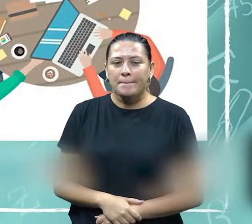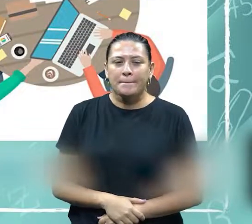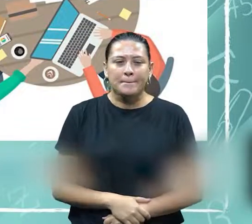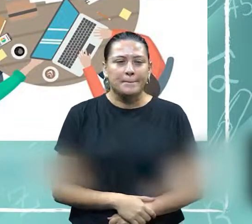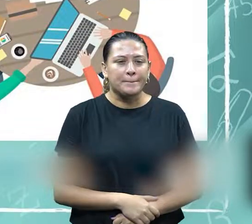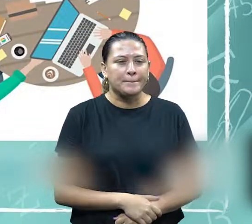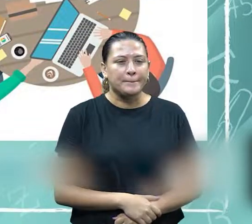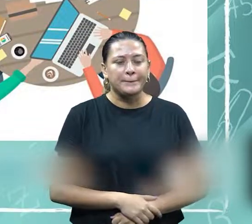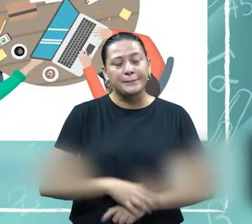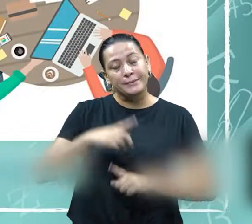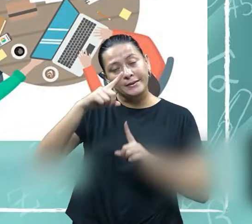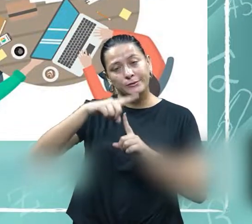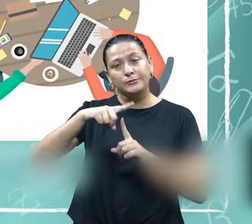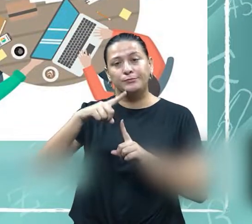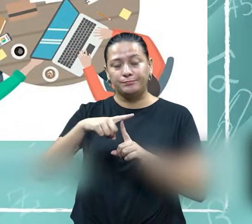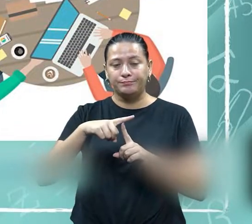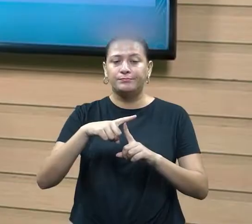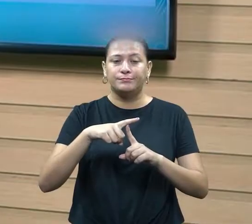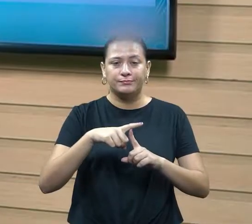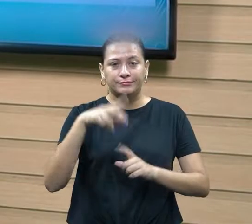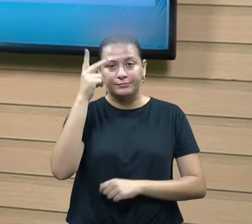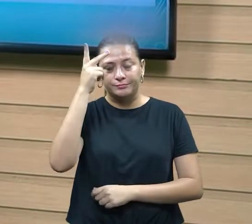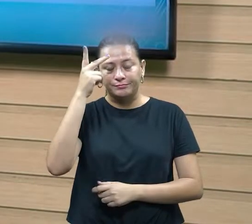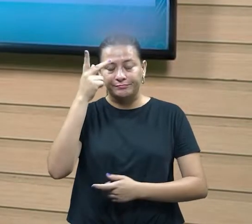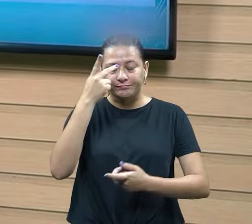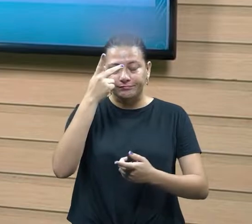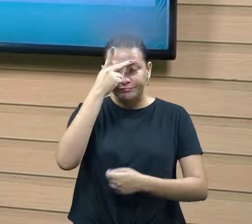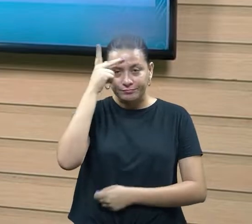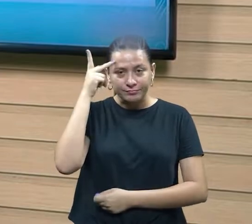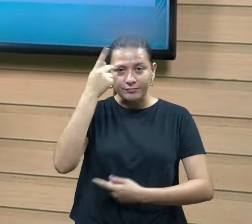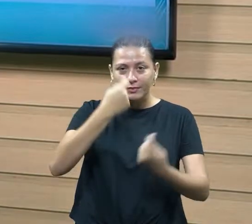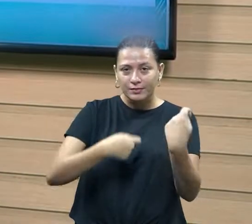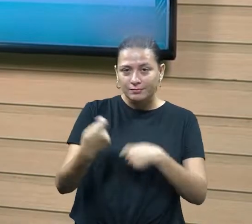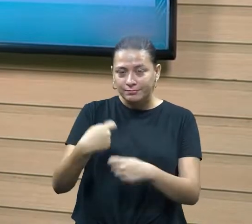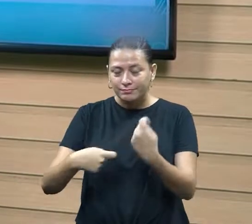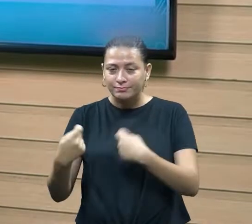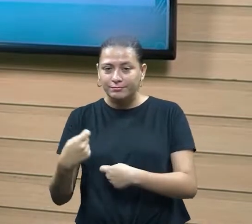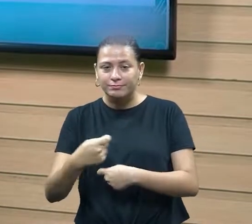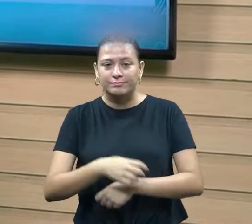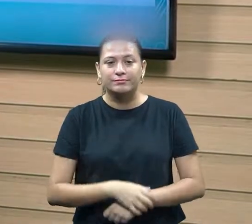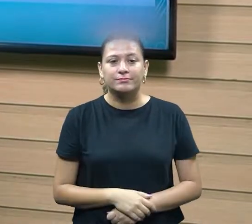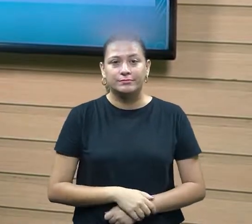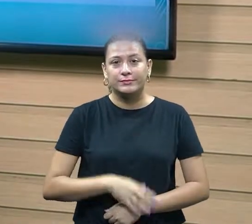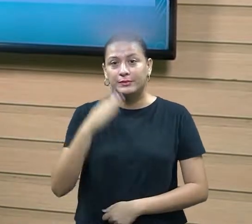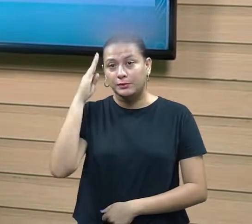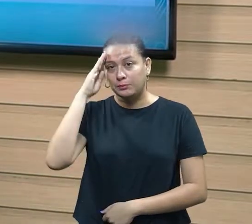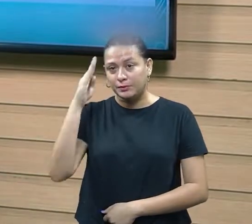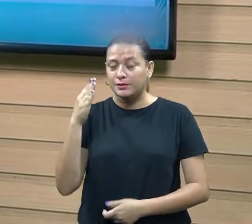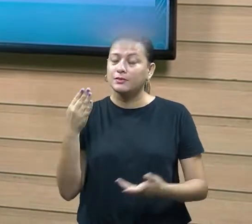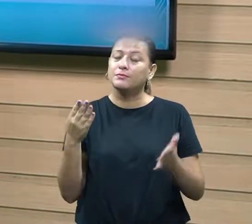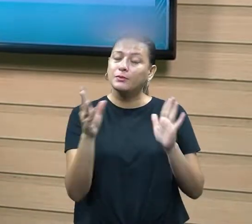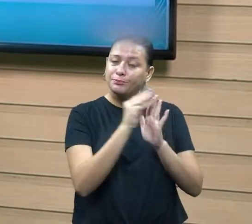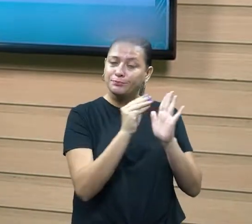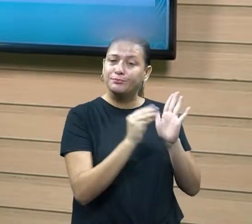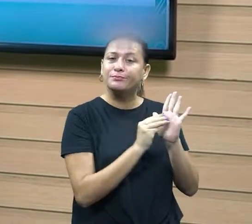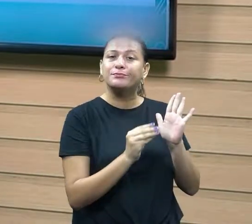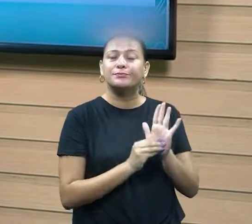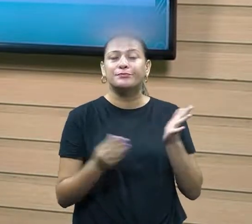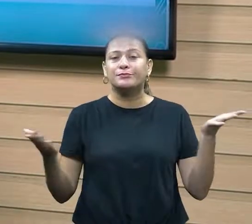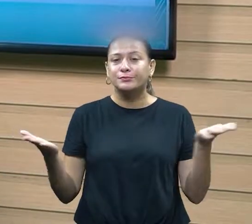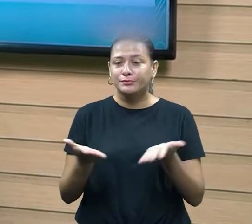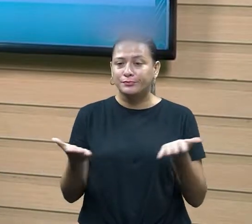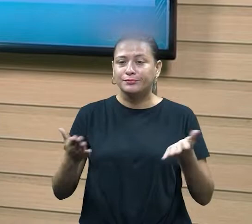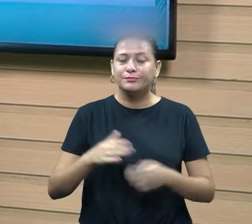Estilo de negociadores, então, que é o nosso principal assunto. Justamente buscando aqueles